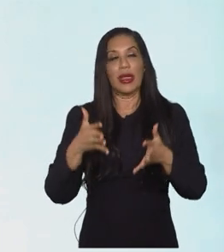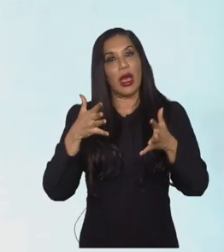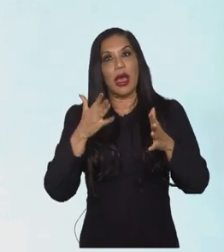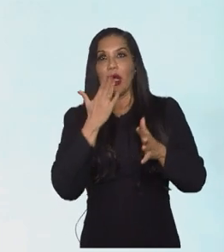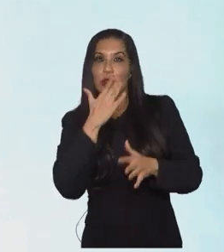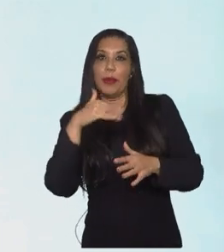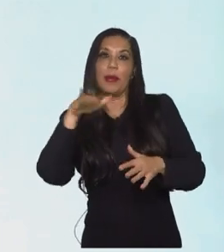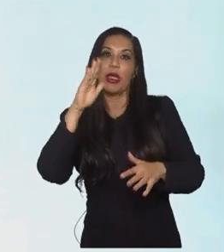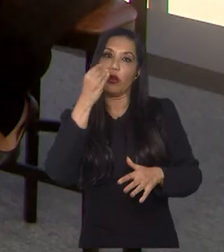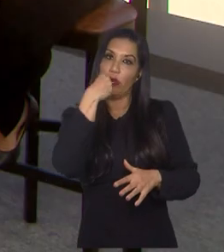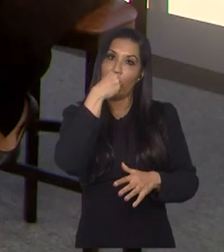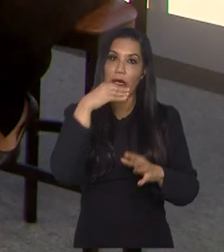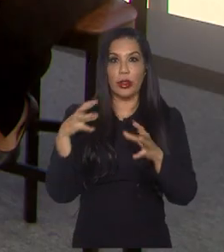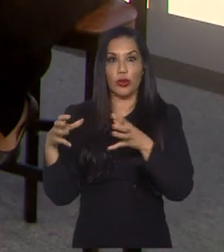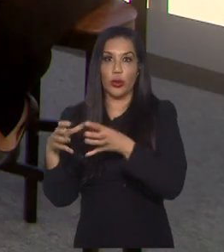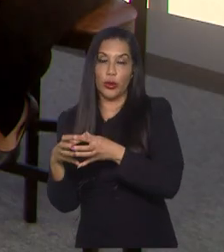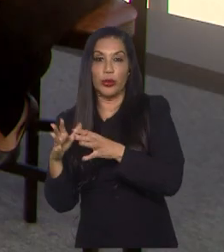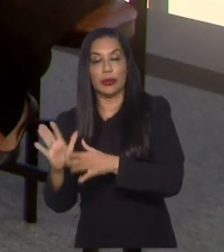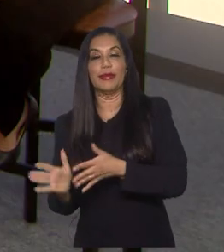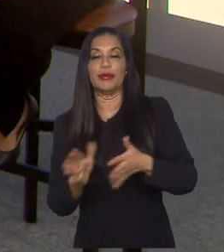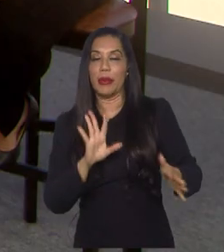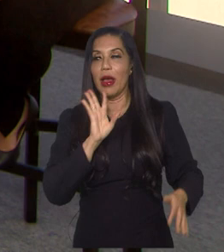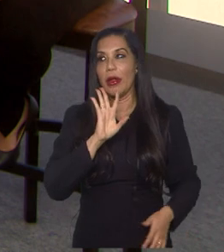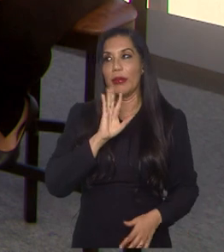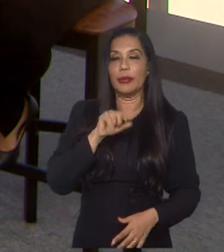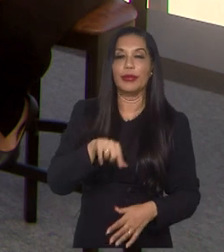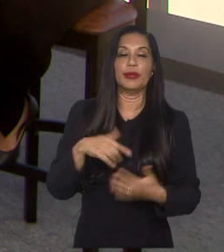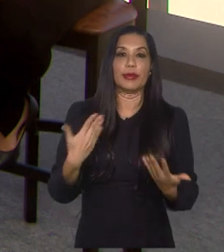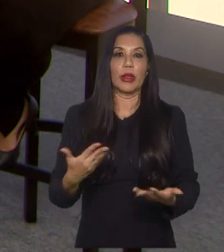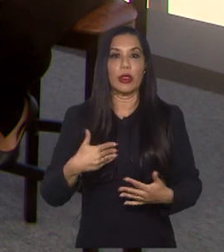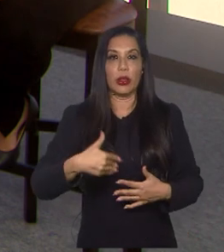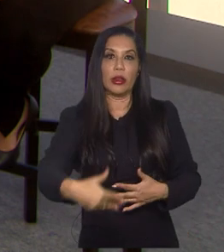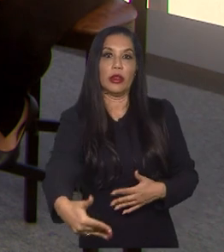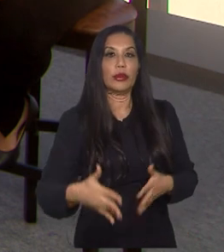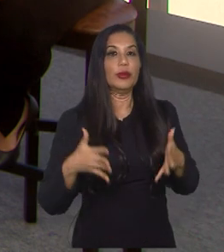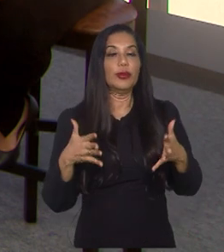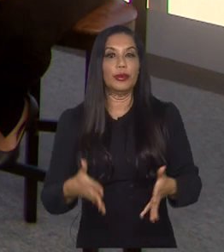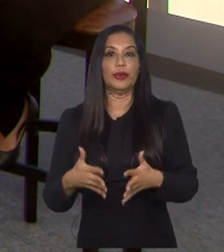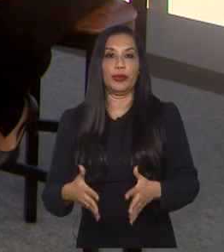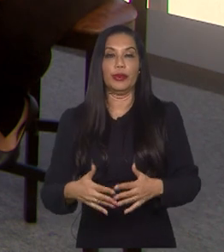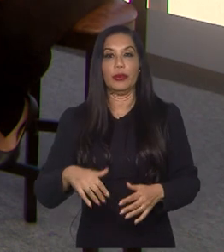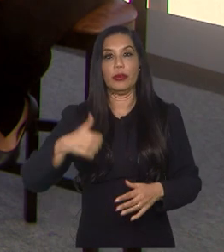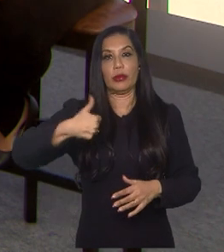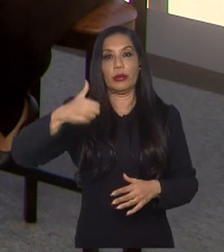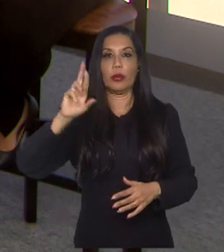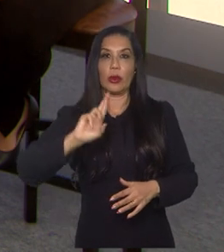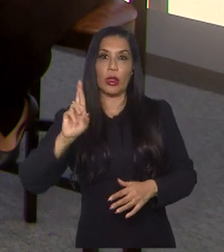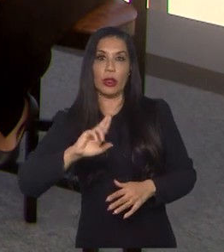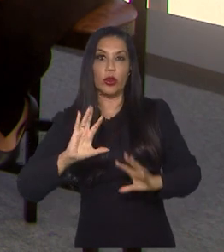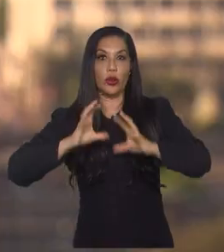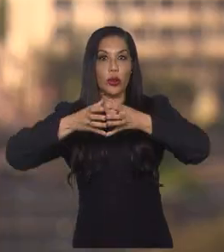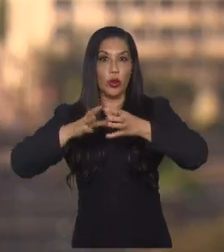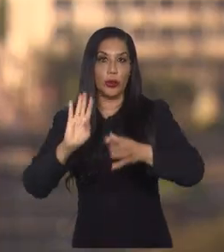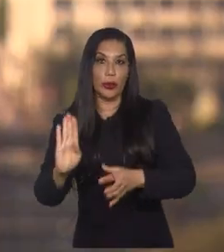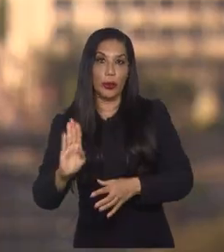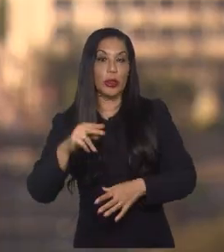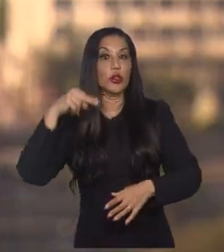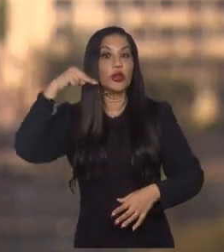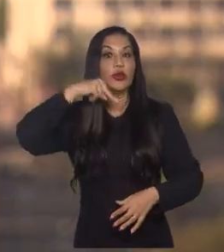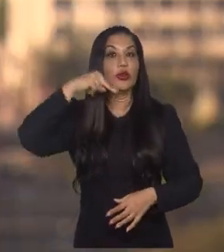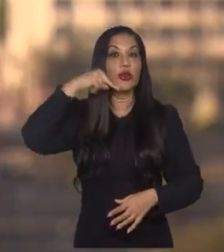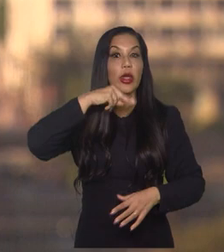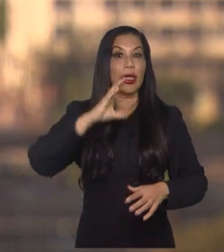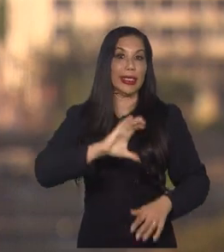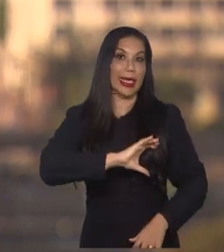do grupo. Beleza. E no próximo jogo da primeira rodada do Grupo B, a gente tem Nigéria